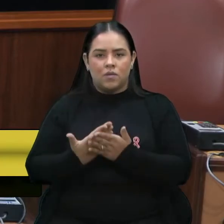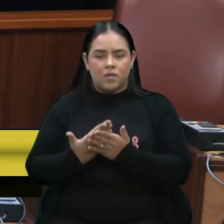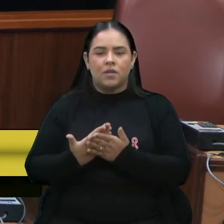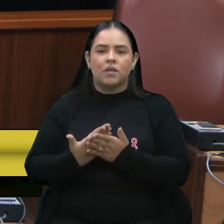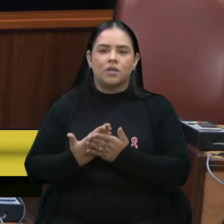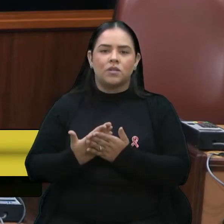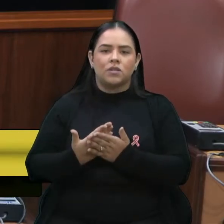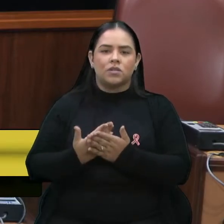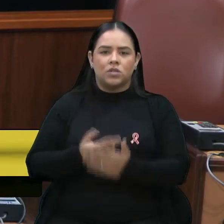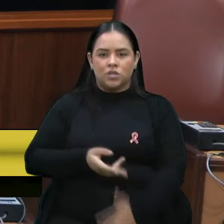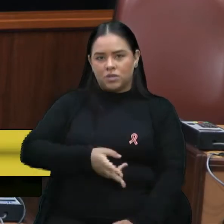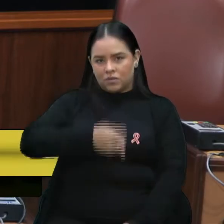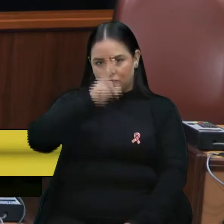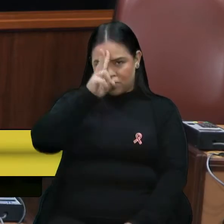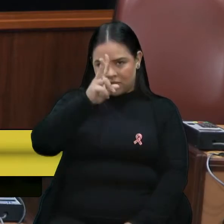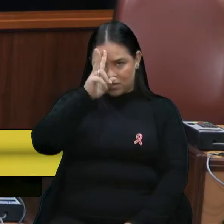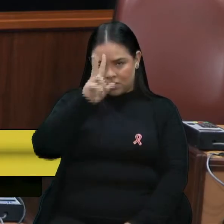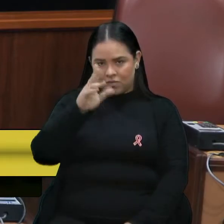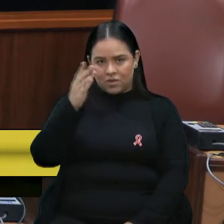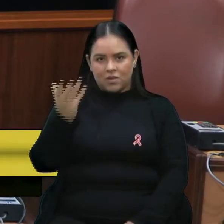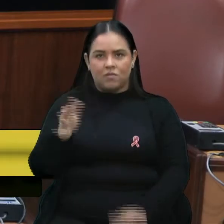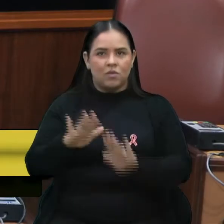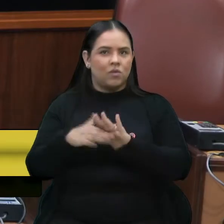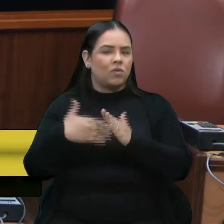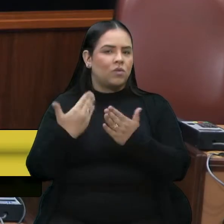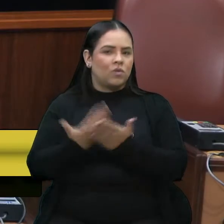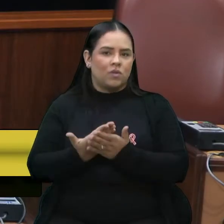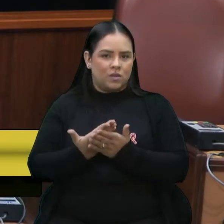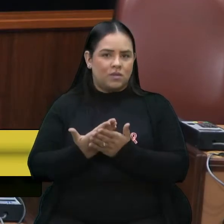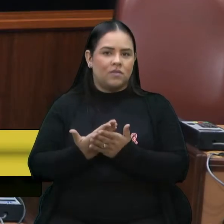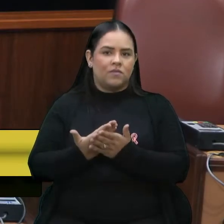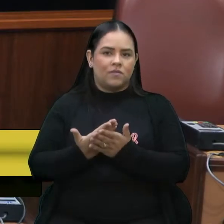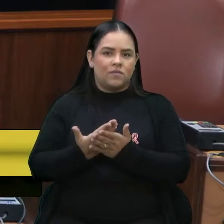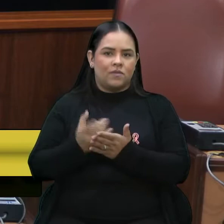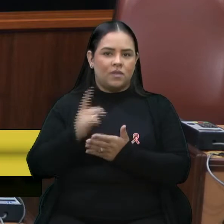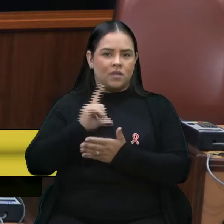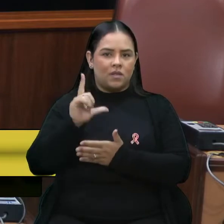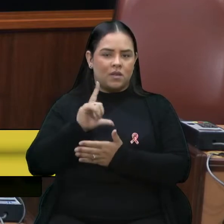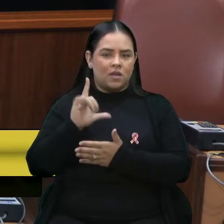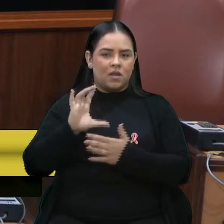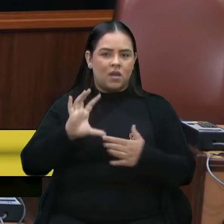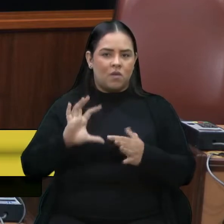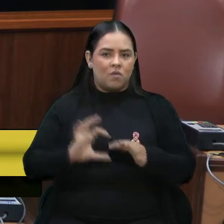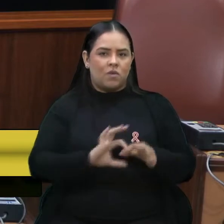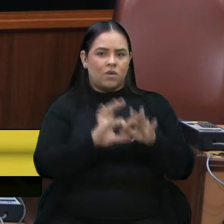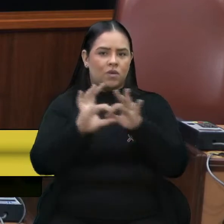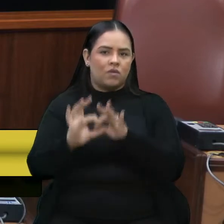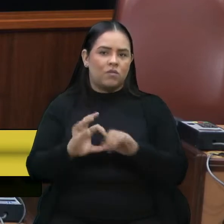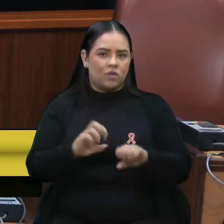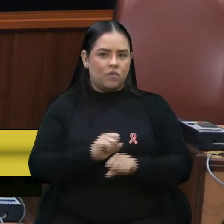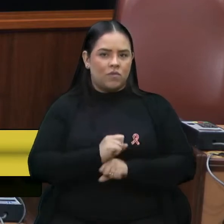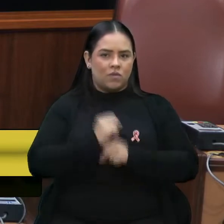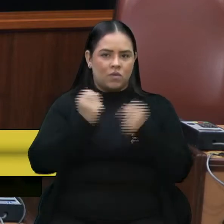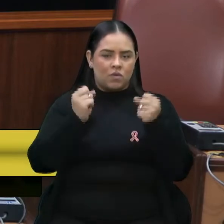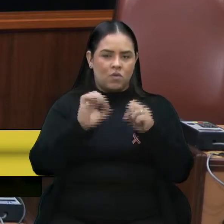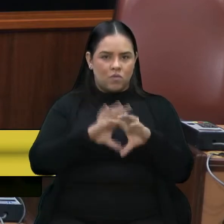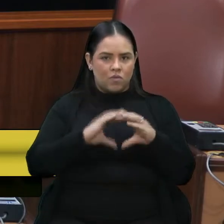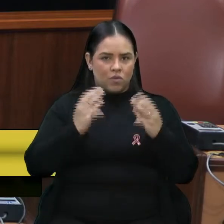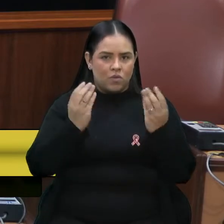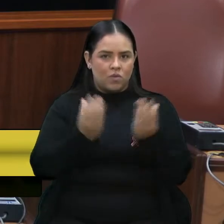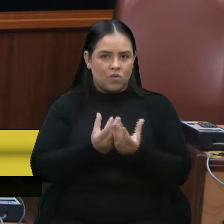médio, um fruto da união de esforços da comunidade, dos